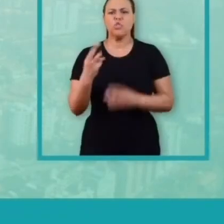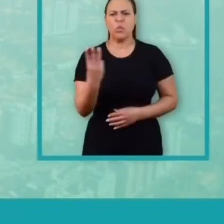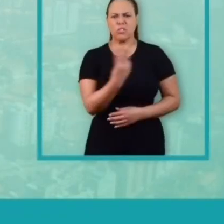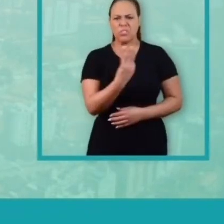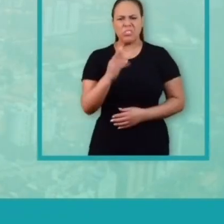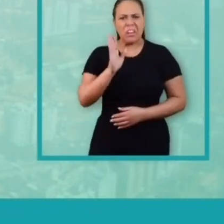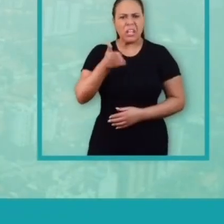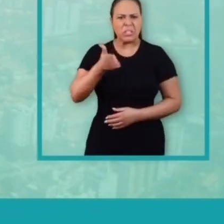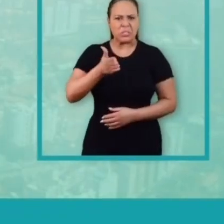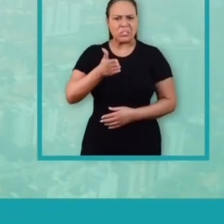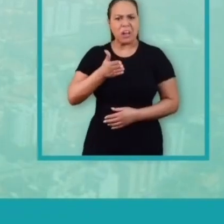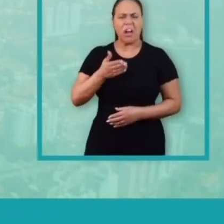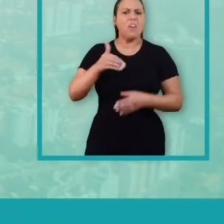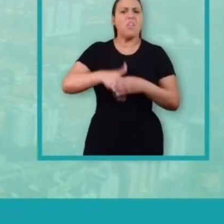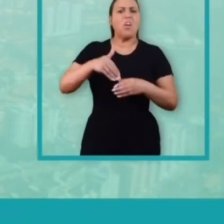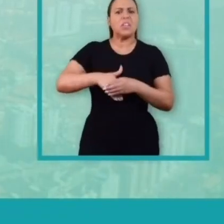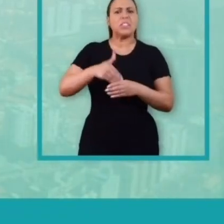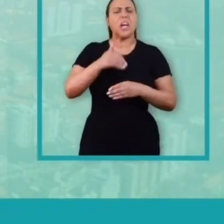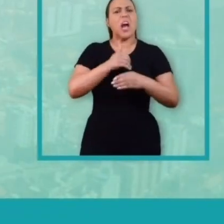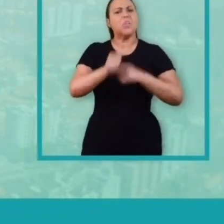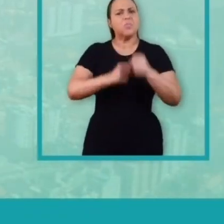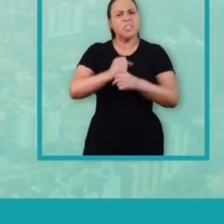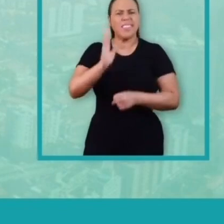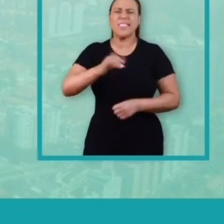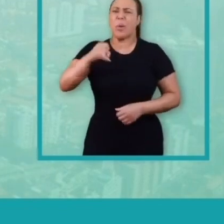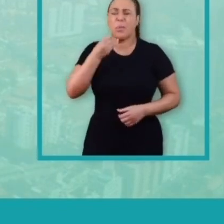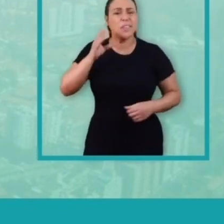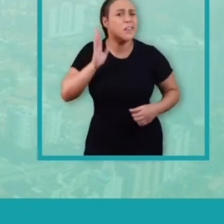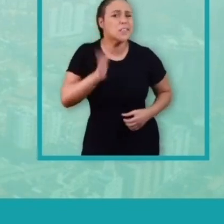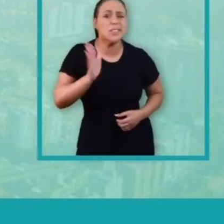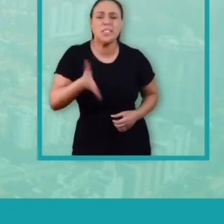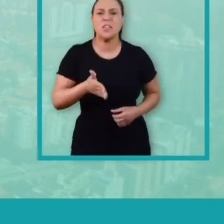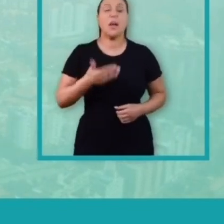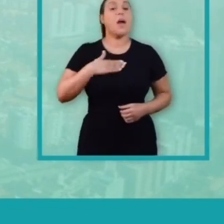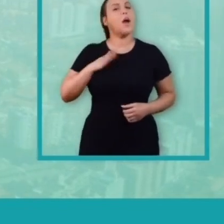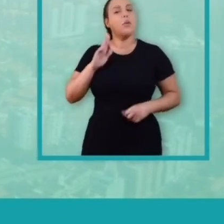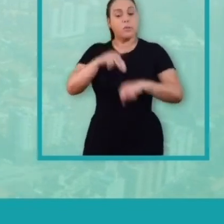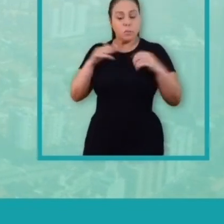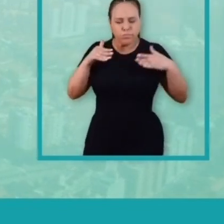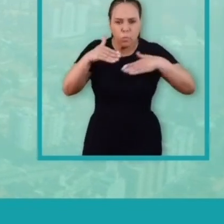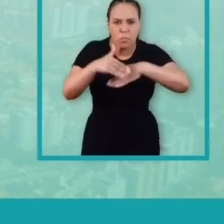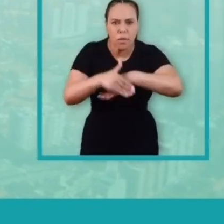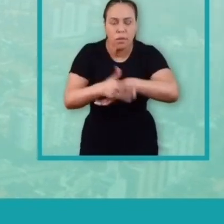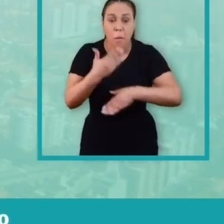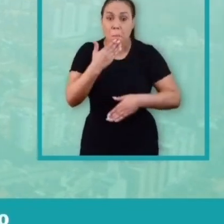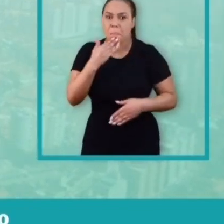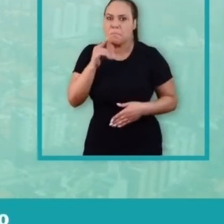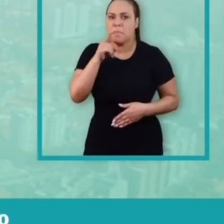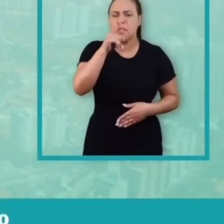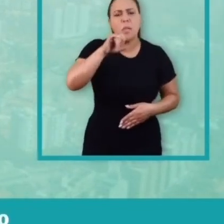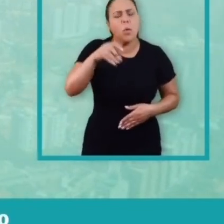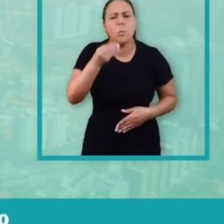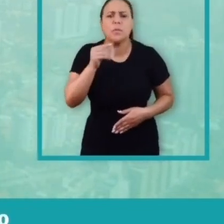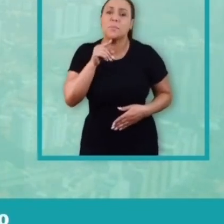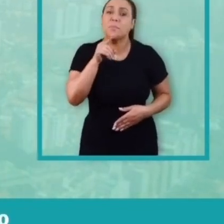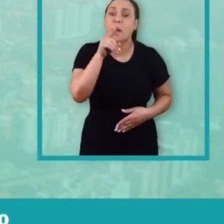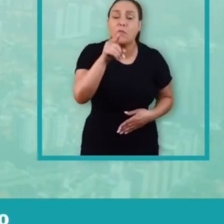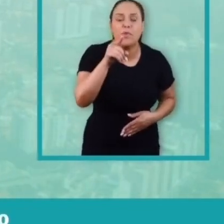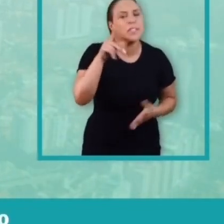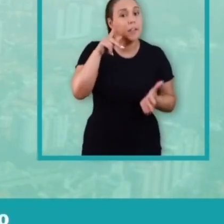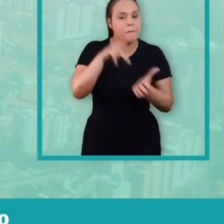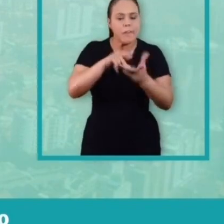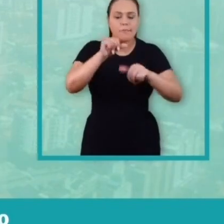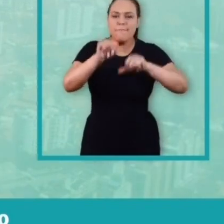Todos que estão aí disputando a eleição de 2024, já tiveram sua oportunidade. Agora eu venho aqui, humildemente, pedir essa